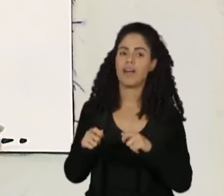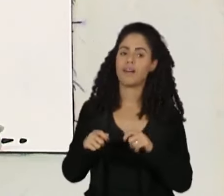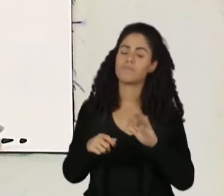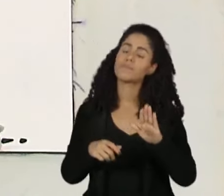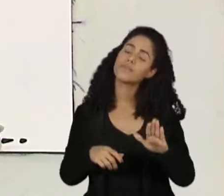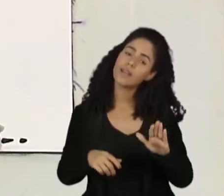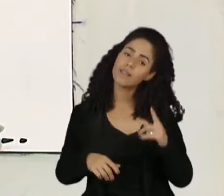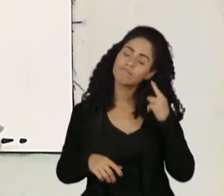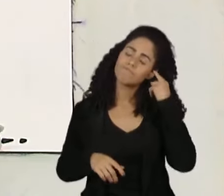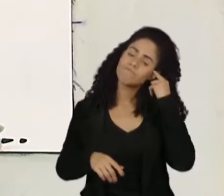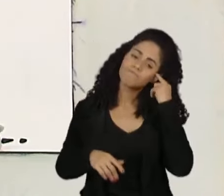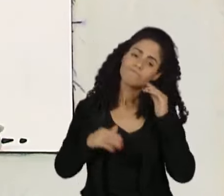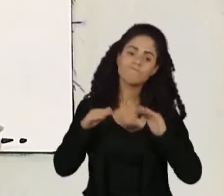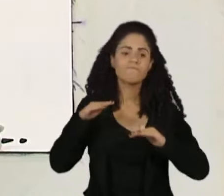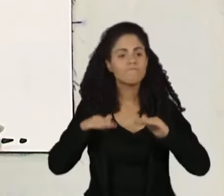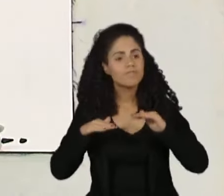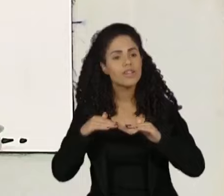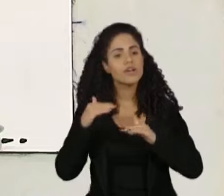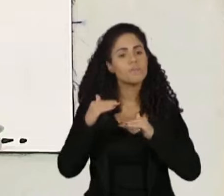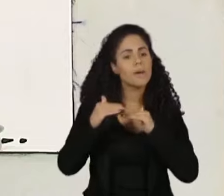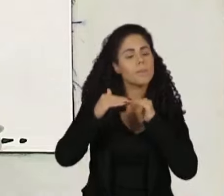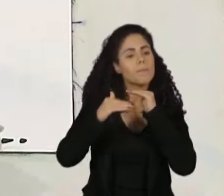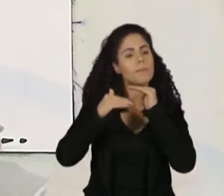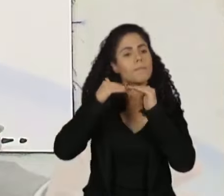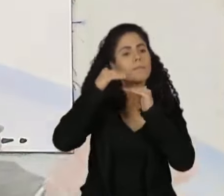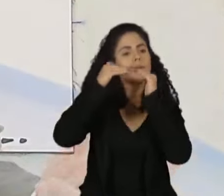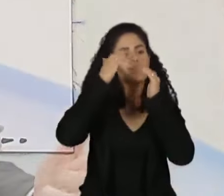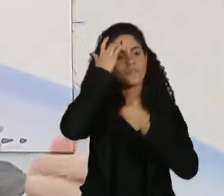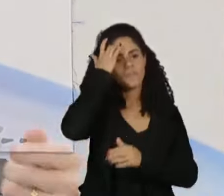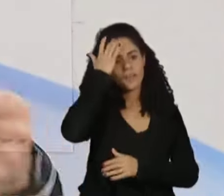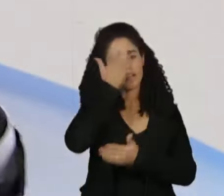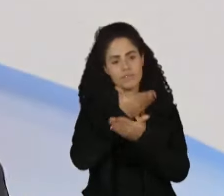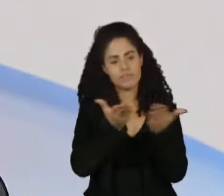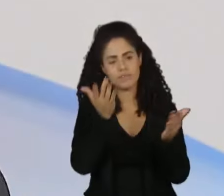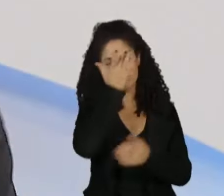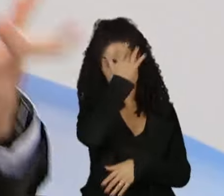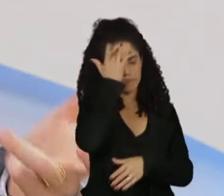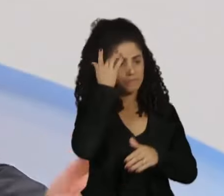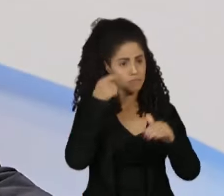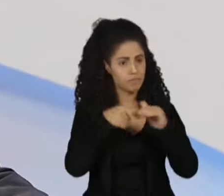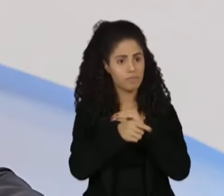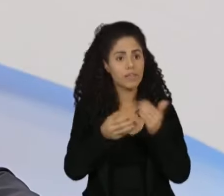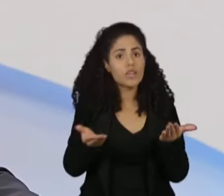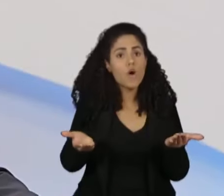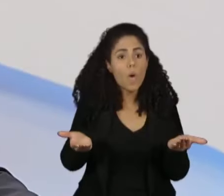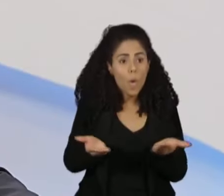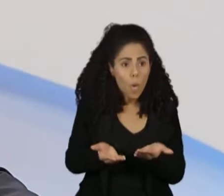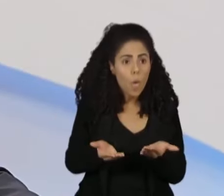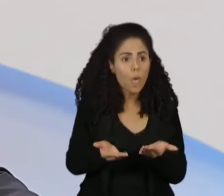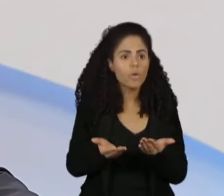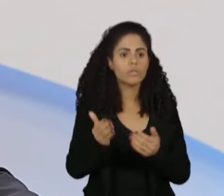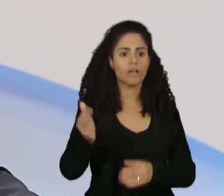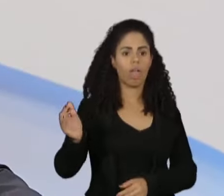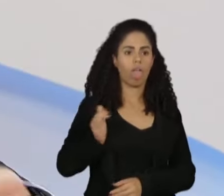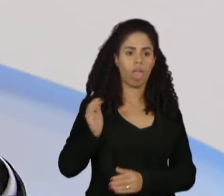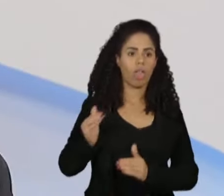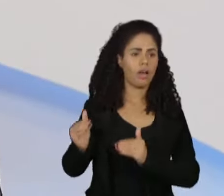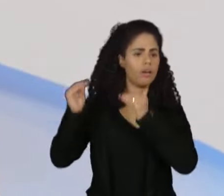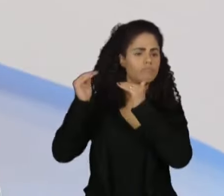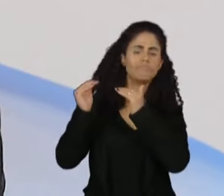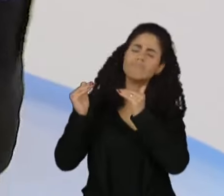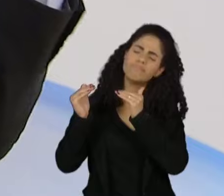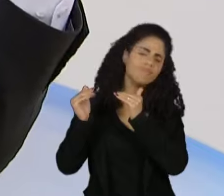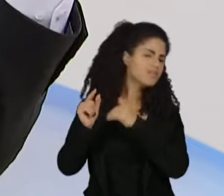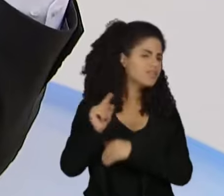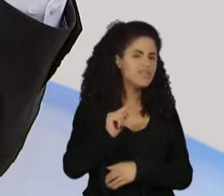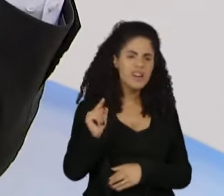Acho que a gente tem que cada vez mais facilitar a vida do investidor, mas hoje eu não vejo o mercado elitizado, muito pelo contrário,